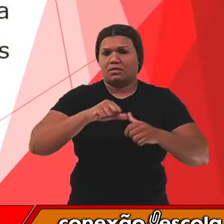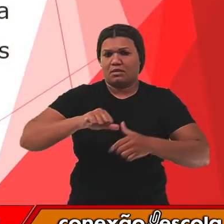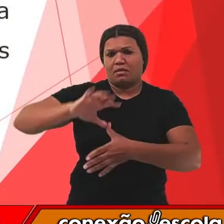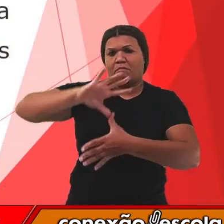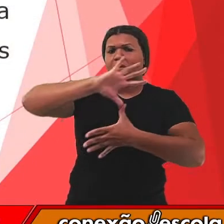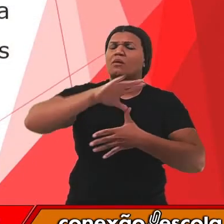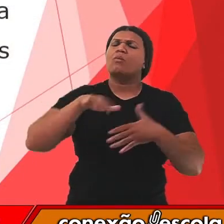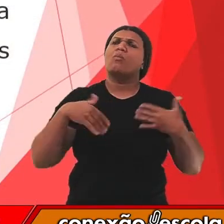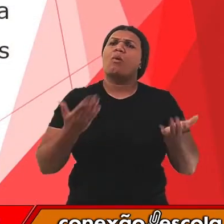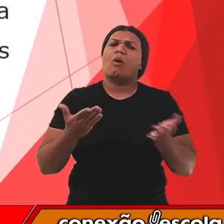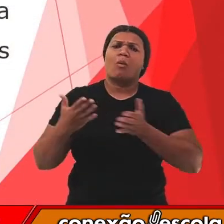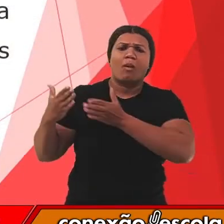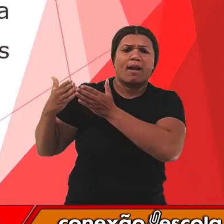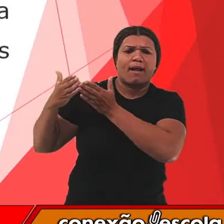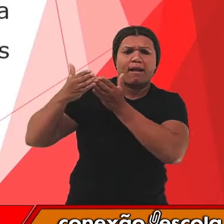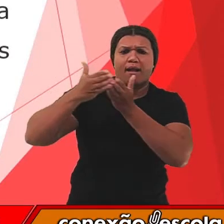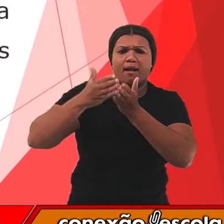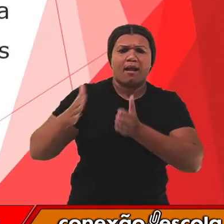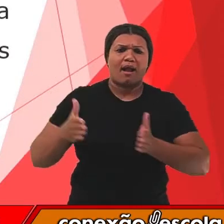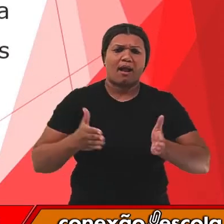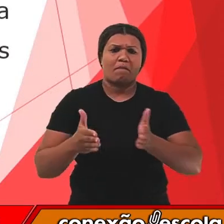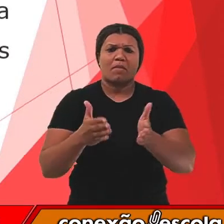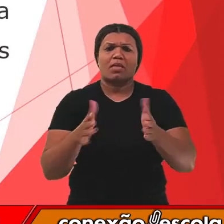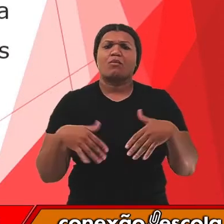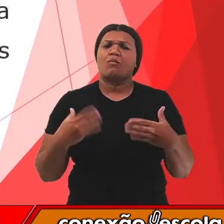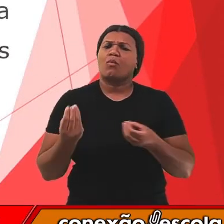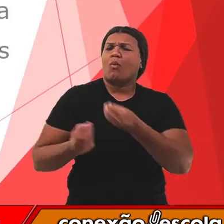os caminhos por eles percorridos.